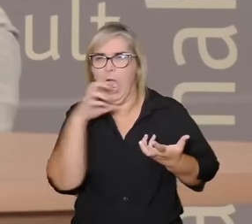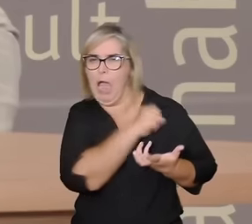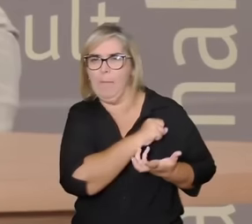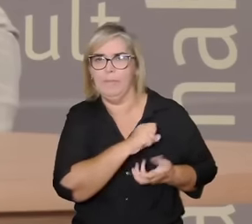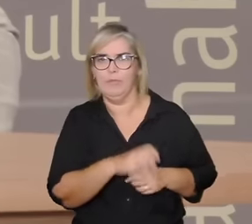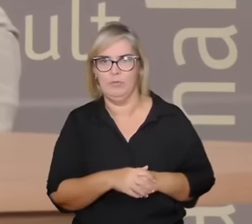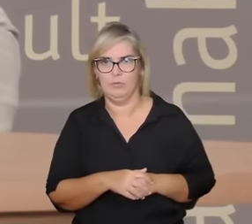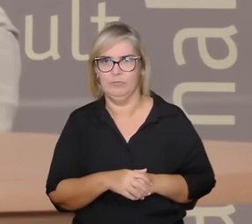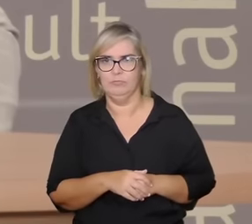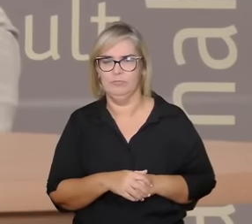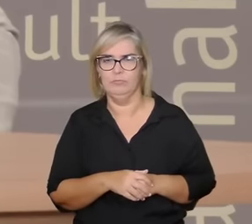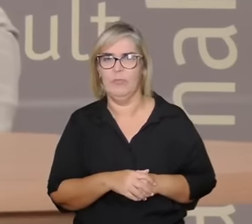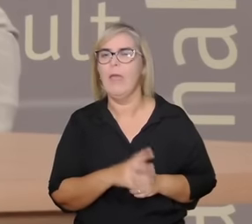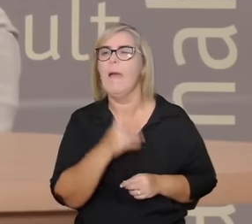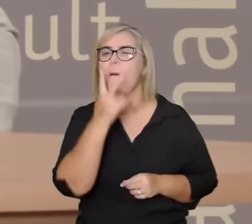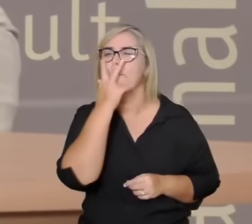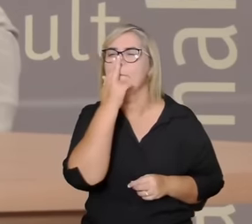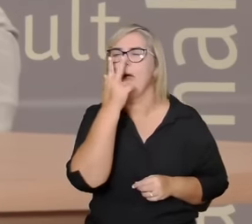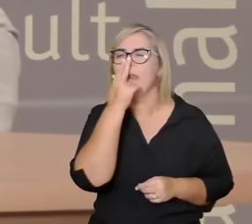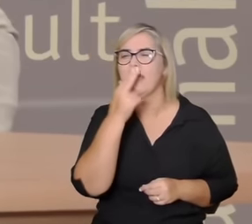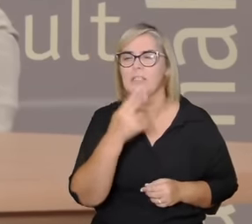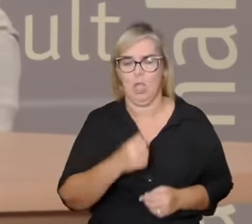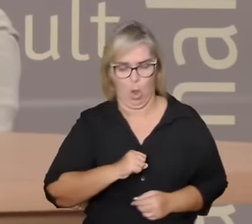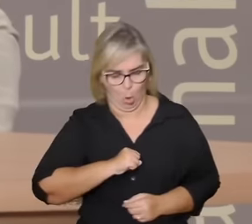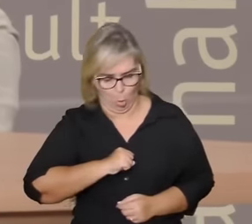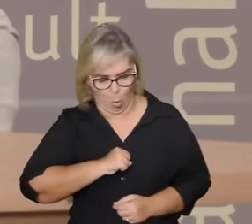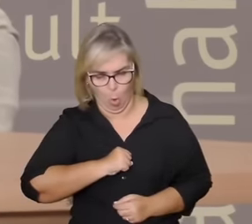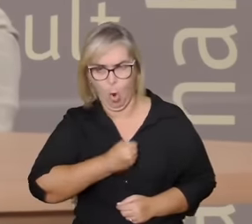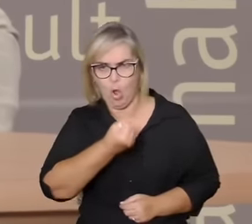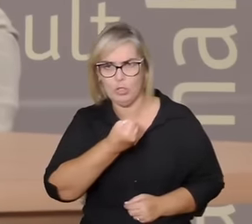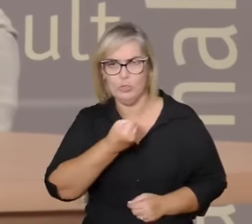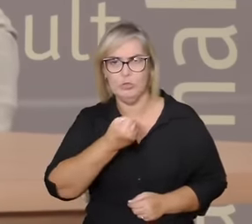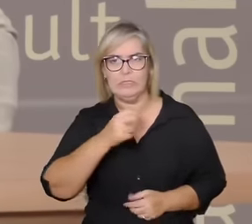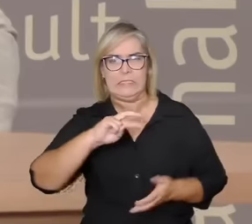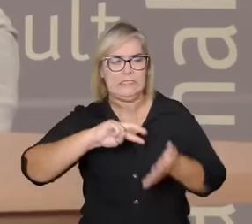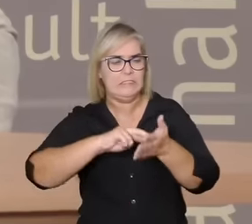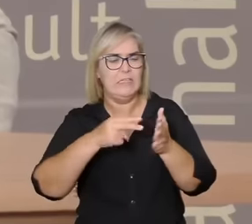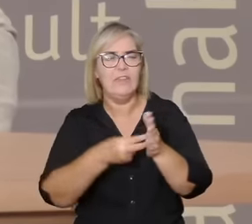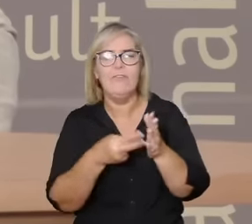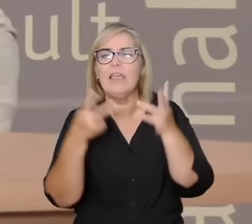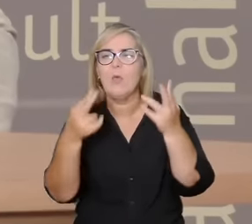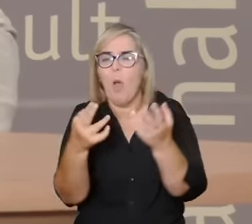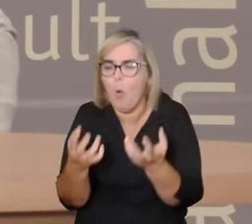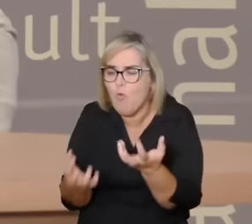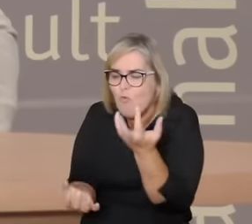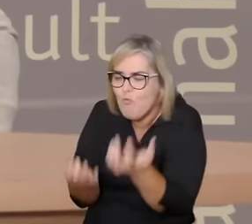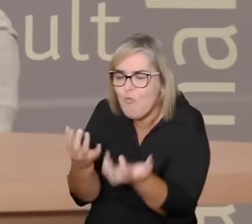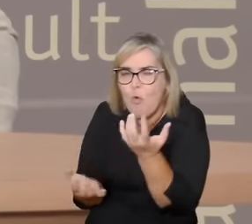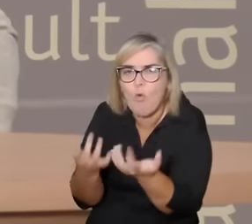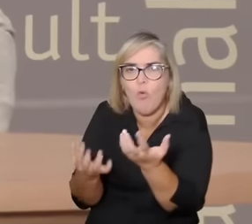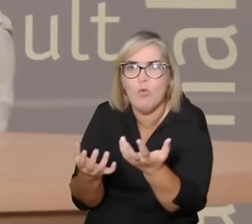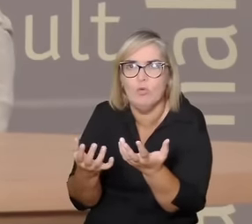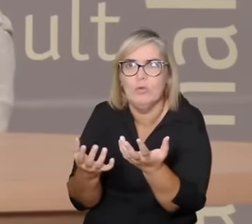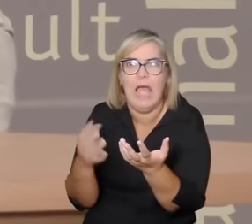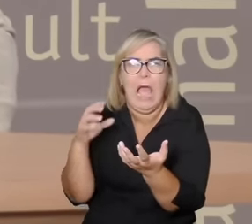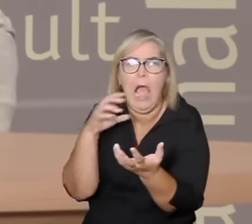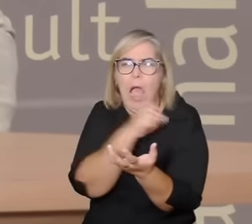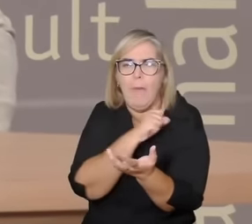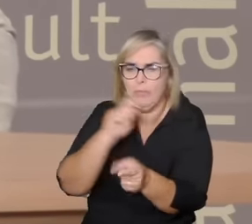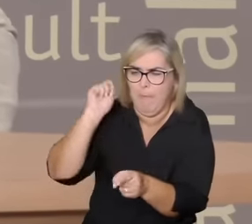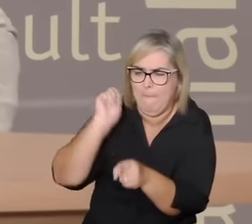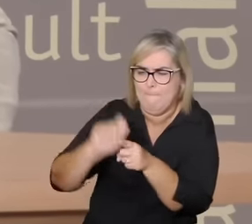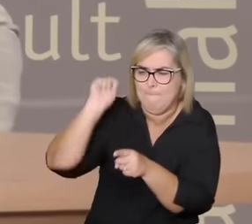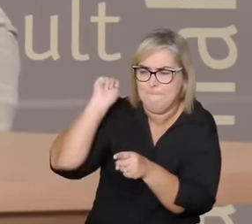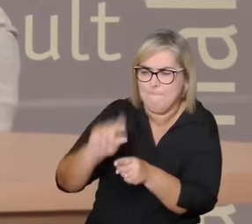fosse esse afeto que o fogo pega rápido né quando o ódio é fogo é um fogo vulcânico que ele